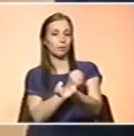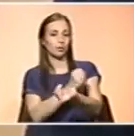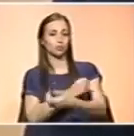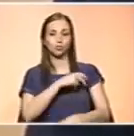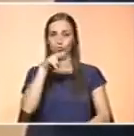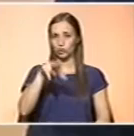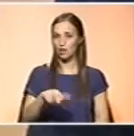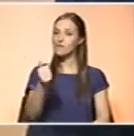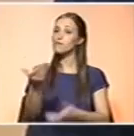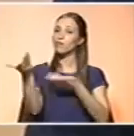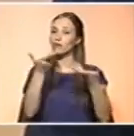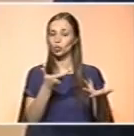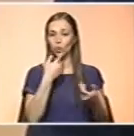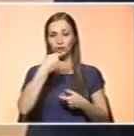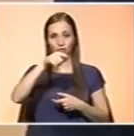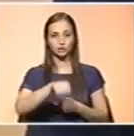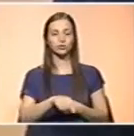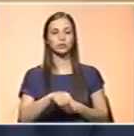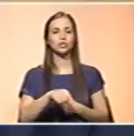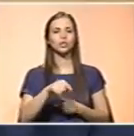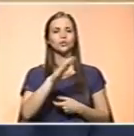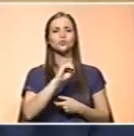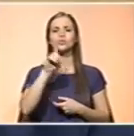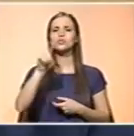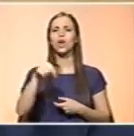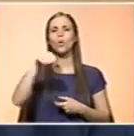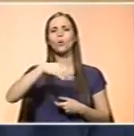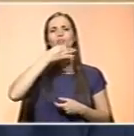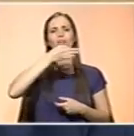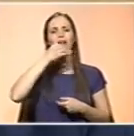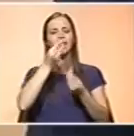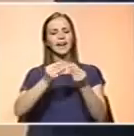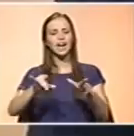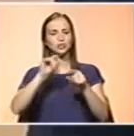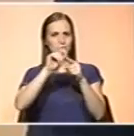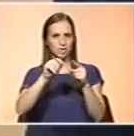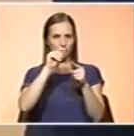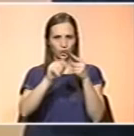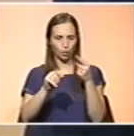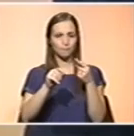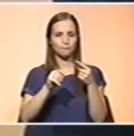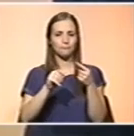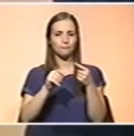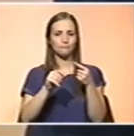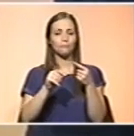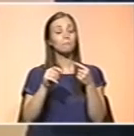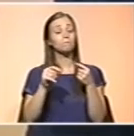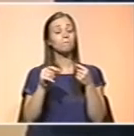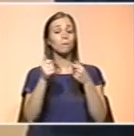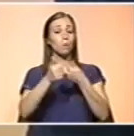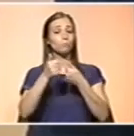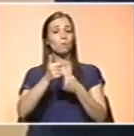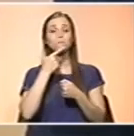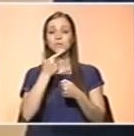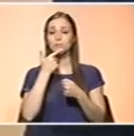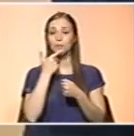Portugal. Bem-vindo mais uma vez. Obrigado. José Luís, hoje vamos falar das crianças em particular. bem. E convinha percebermos, antes